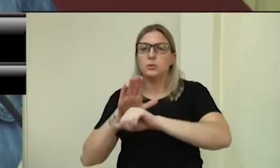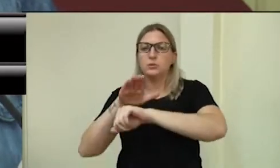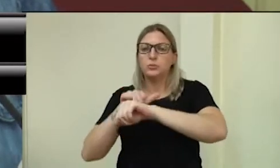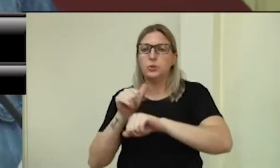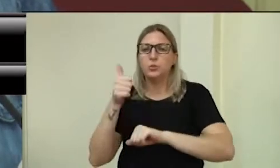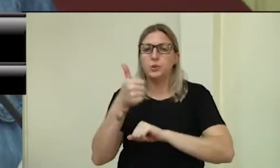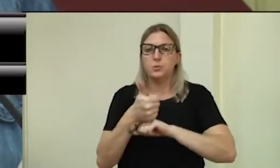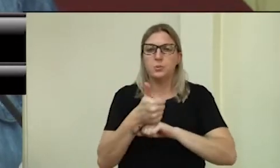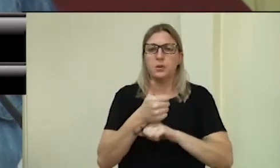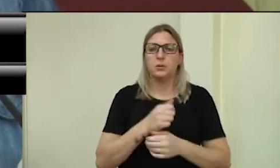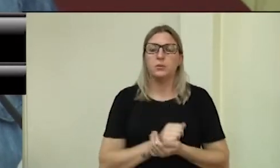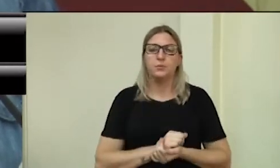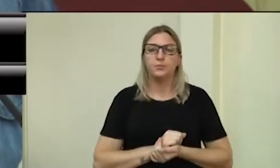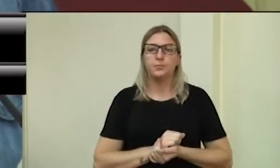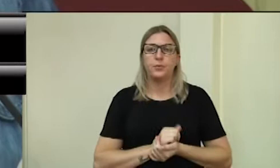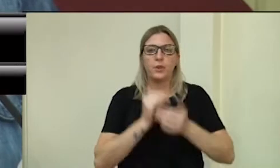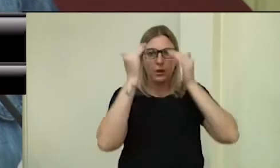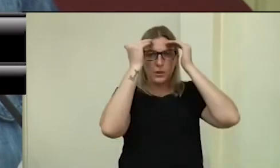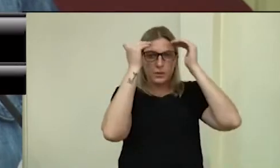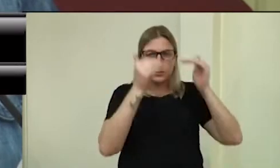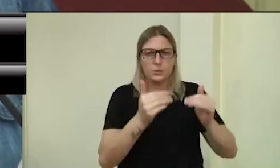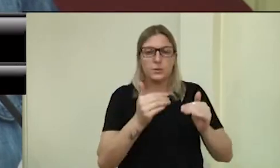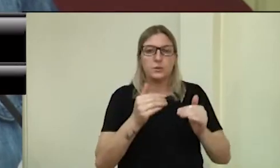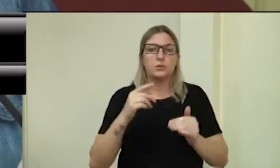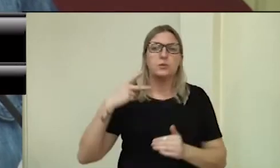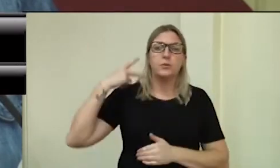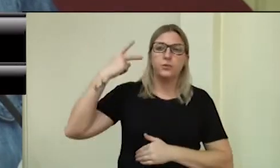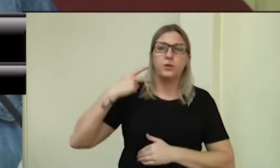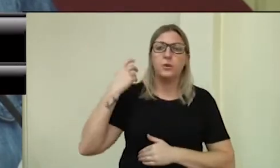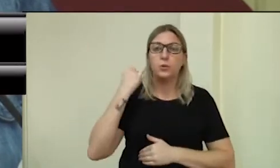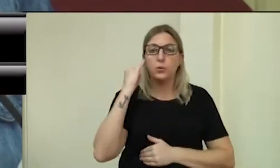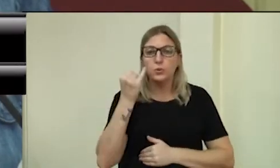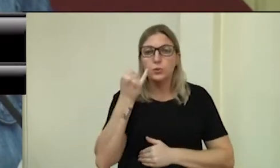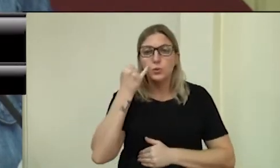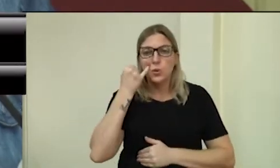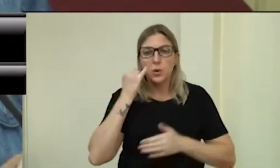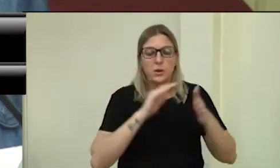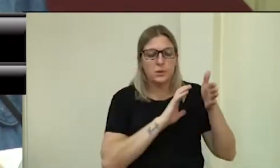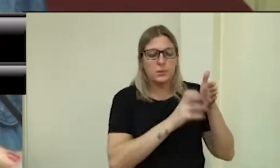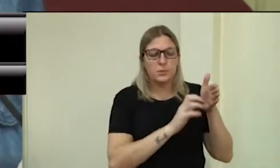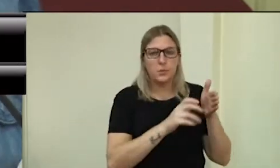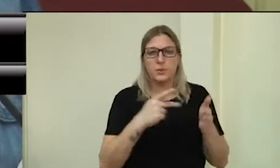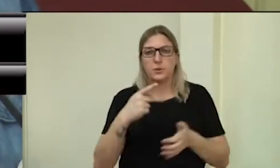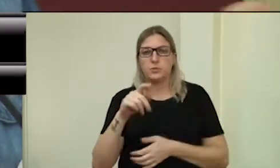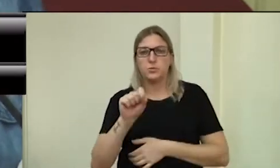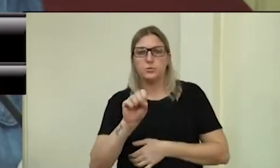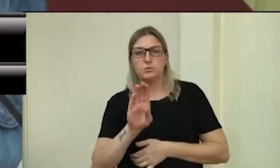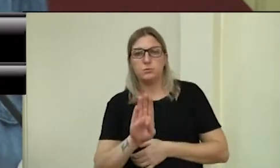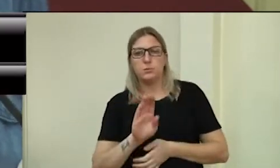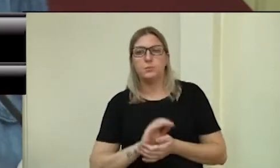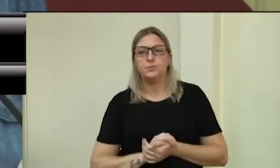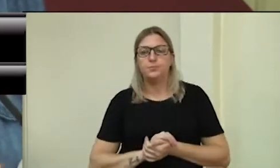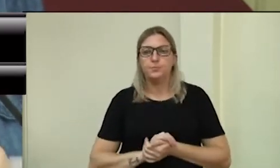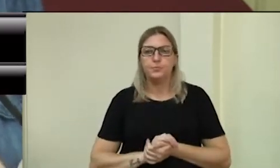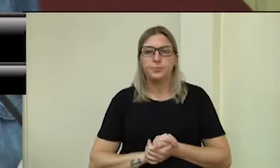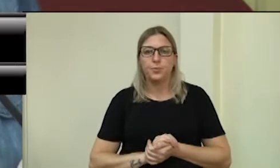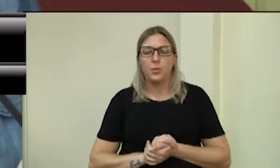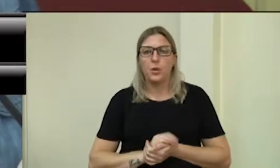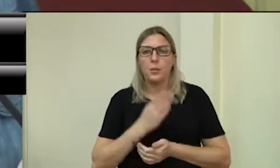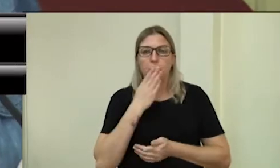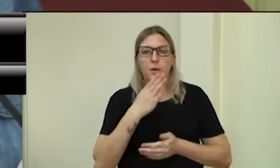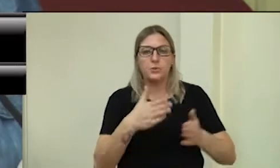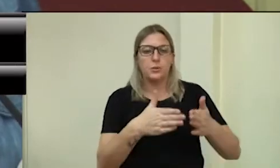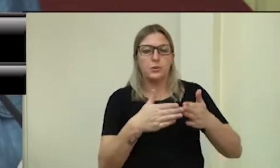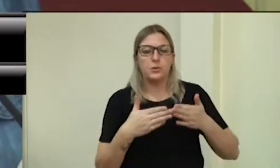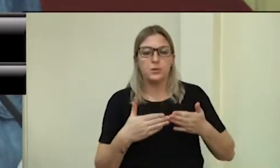respectivo suplente. Respeitosamente, Juarez Bernardi, vereador da bancada do PSB. Pedidos de